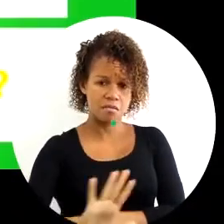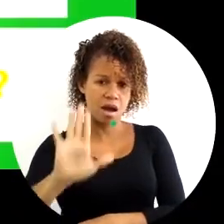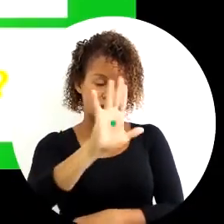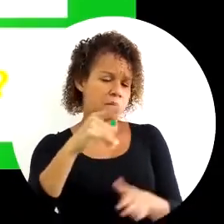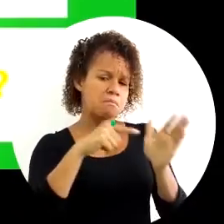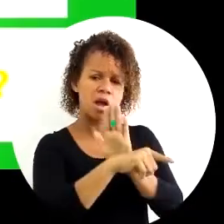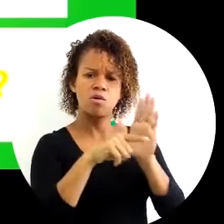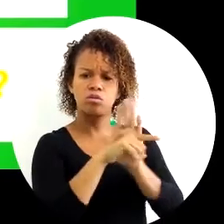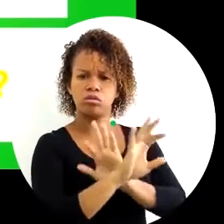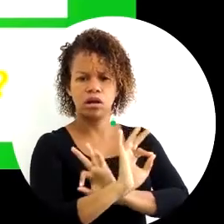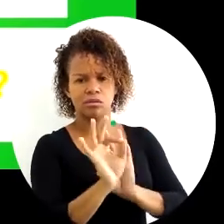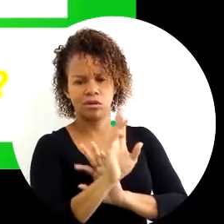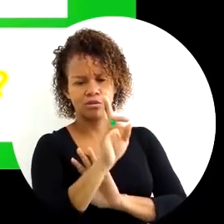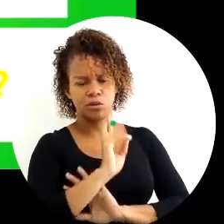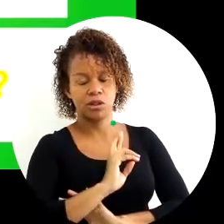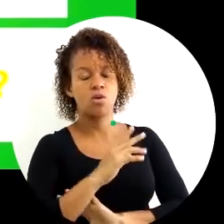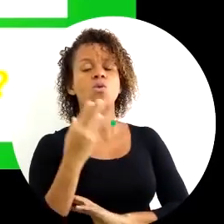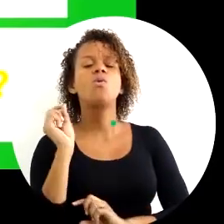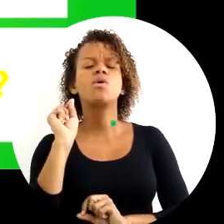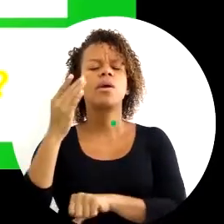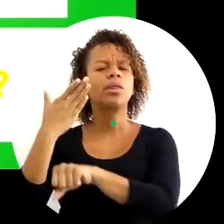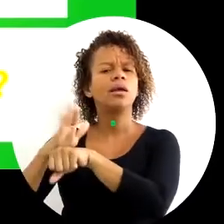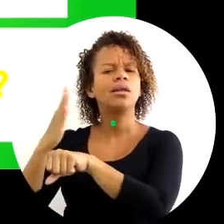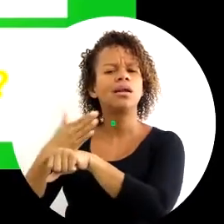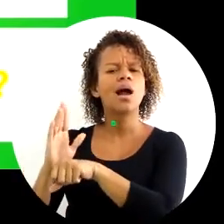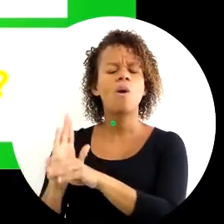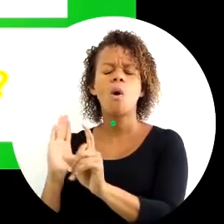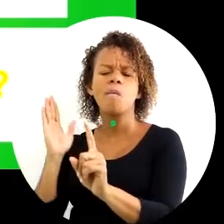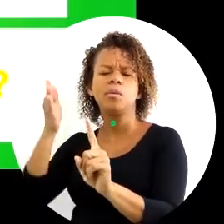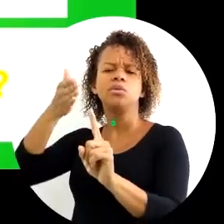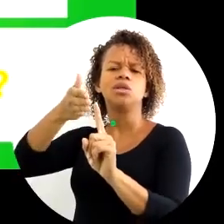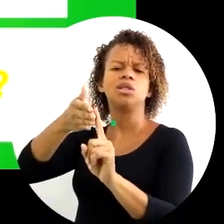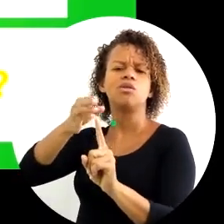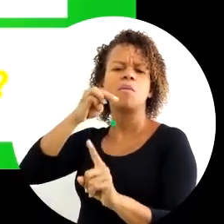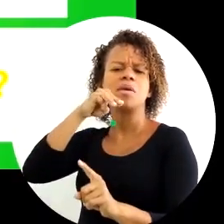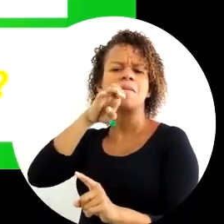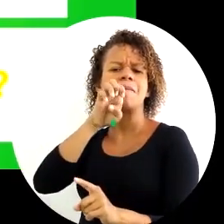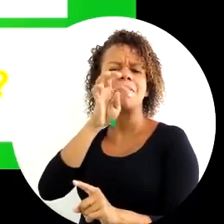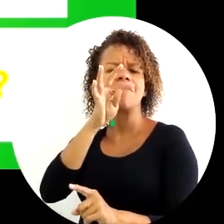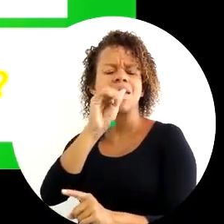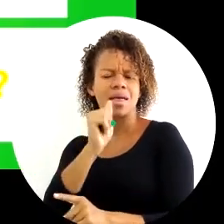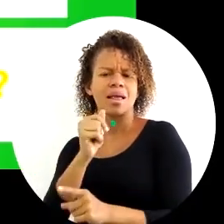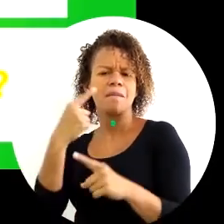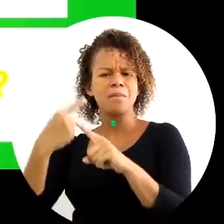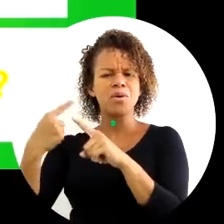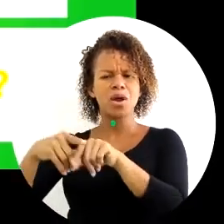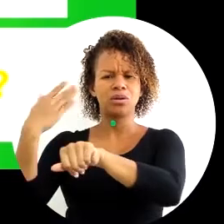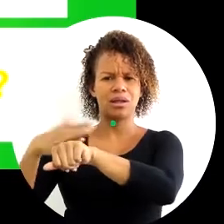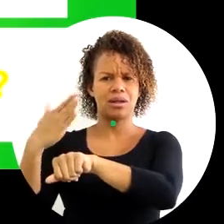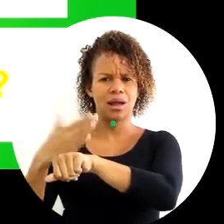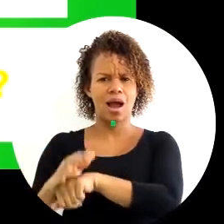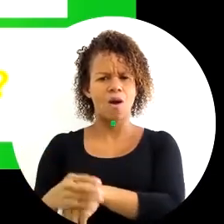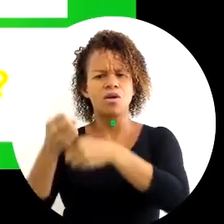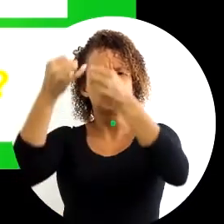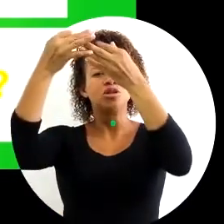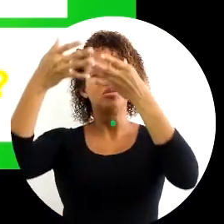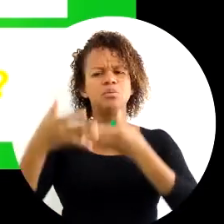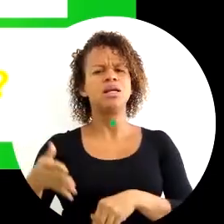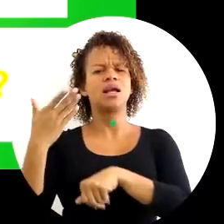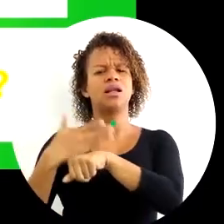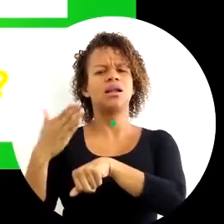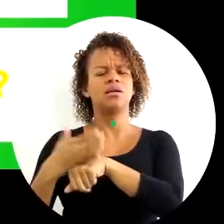que é responder algumas perguntas. O que eu tenho que treinar? Qual é o meu objetivo? Qual é a meta? Por que eu tenho que treinar? O que